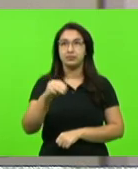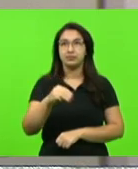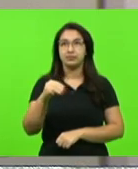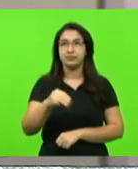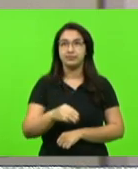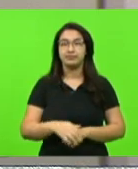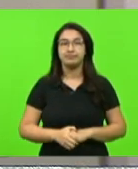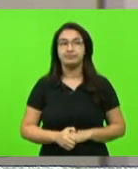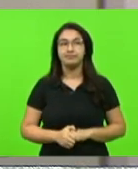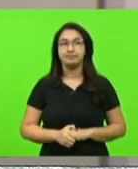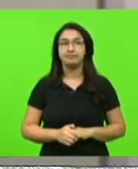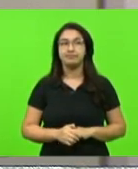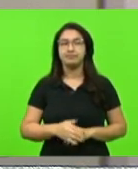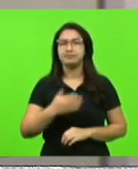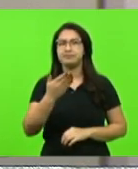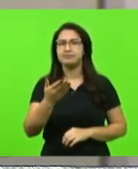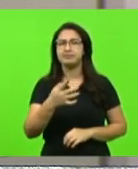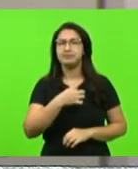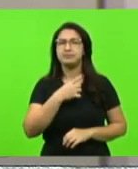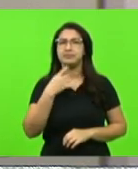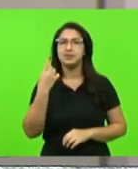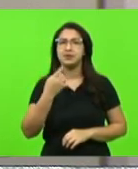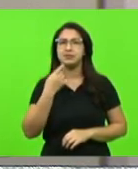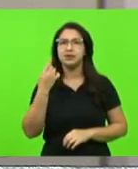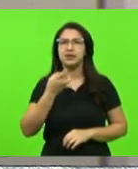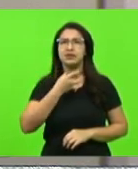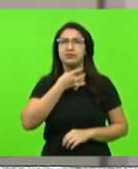O assunto, o deputado Cobalchini fará o uso da palavra?